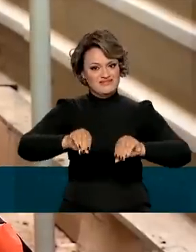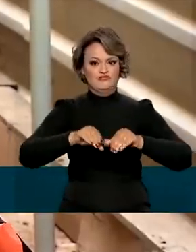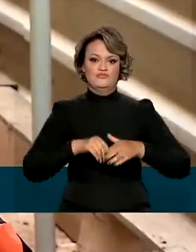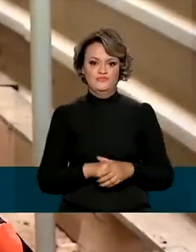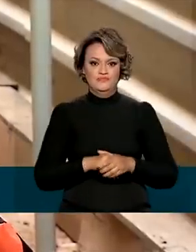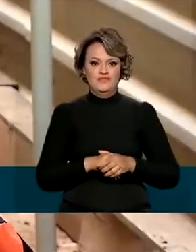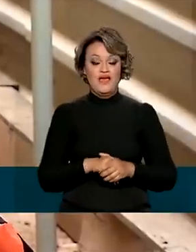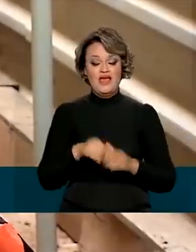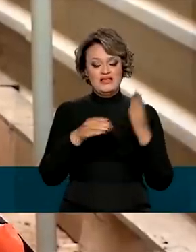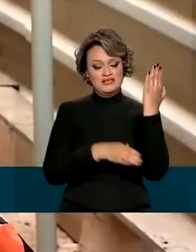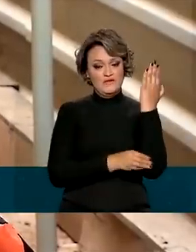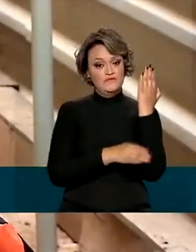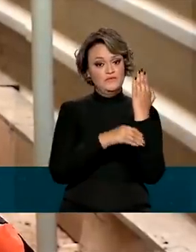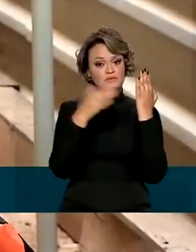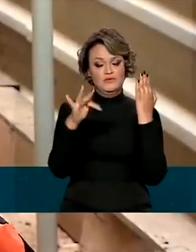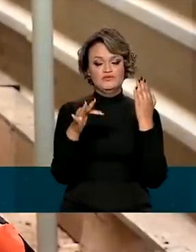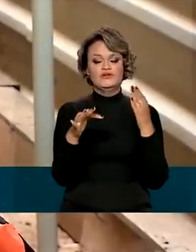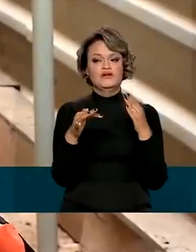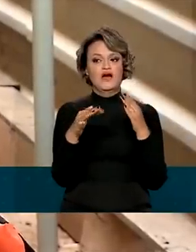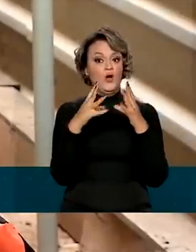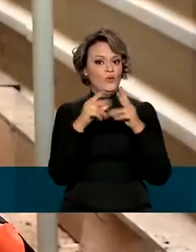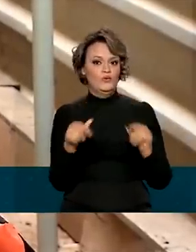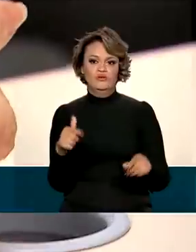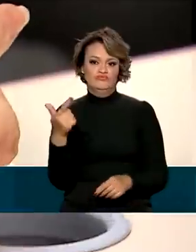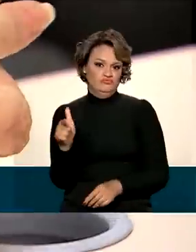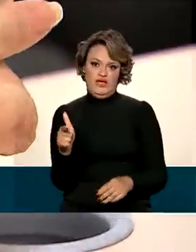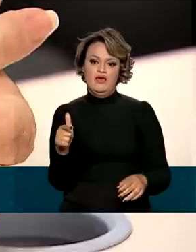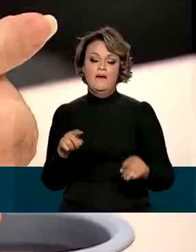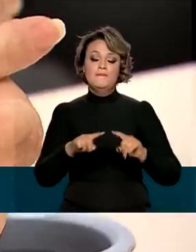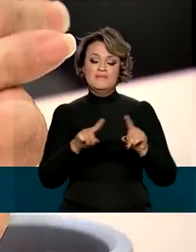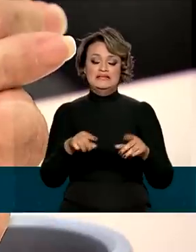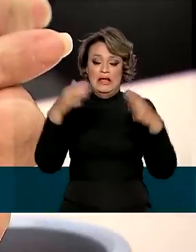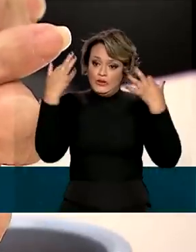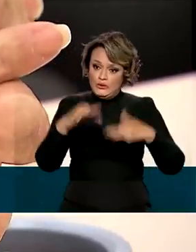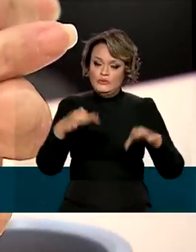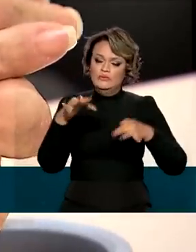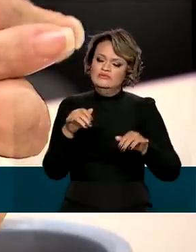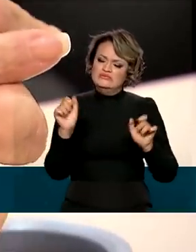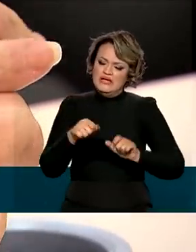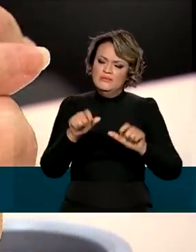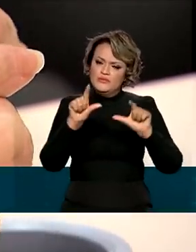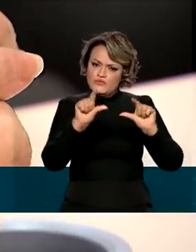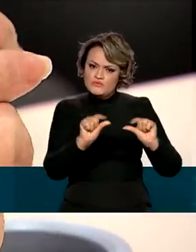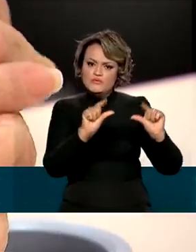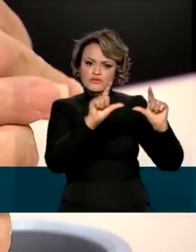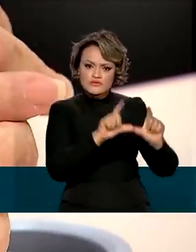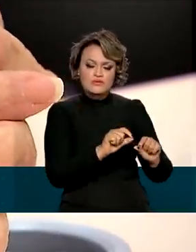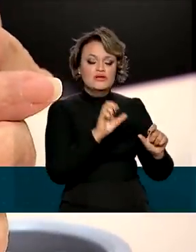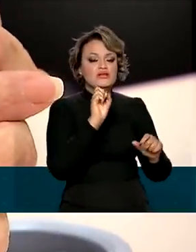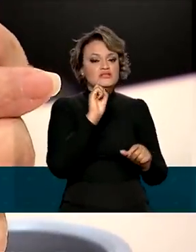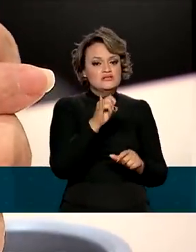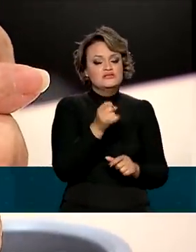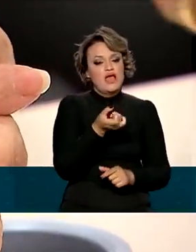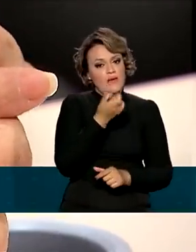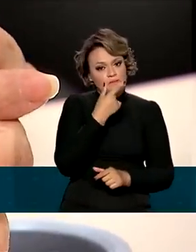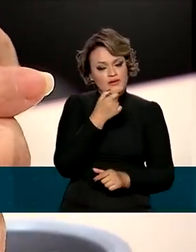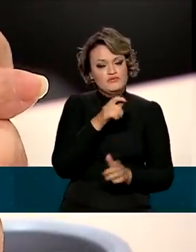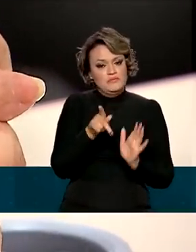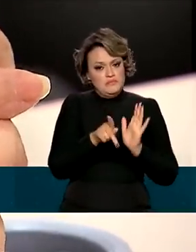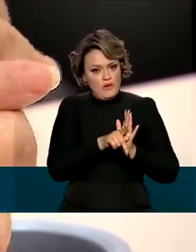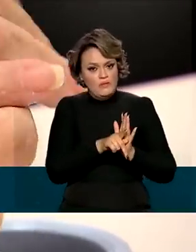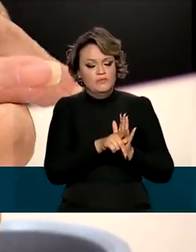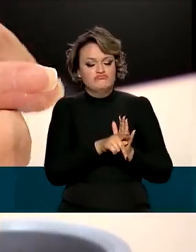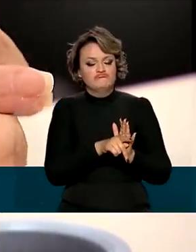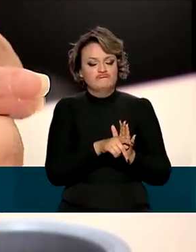A fibromialgia não tem cura, mas a dor generalizada pode ser reduzida com o uso de analgésicos